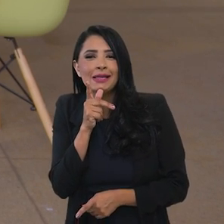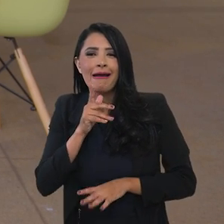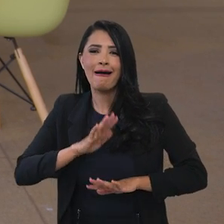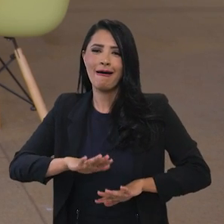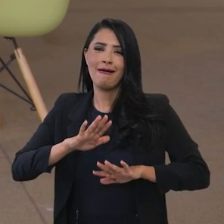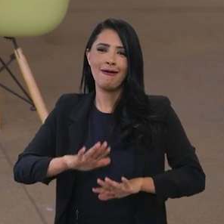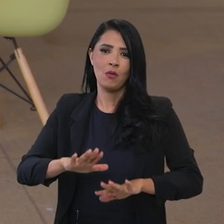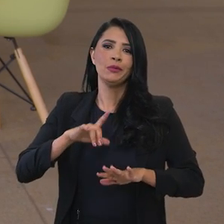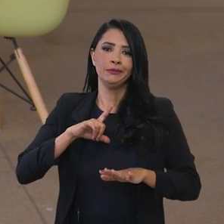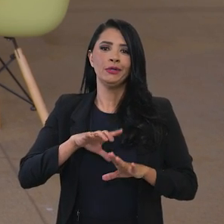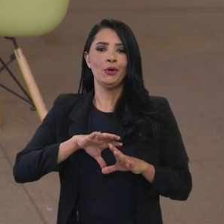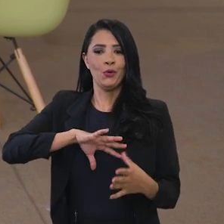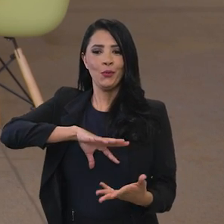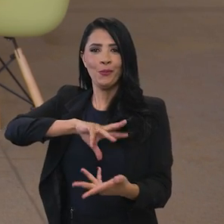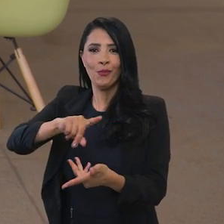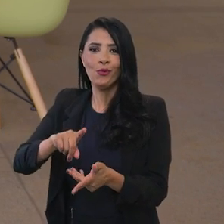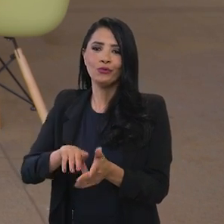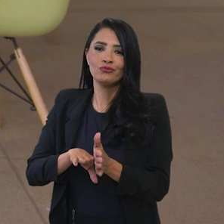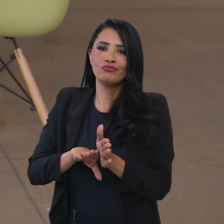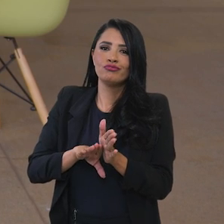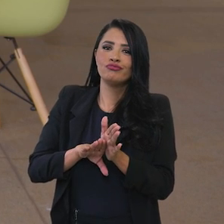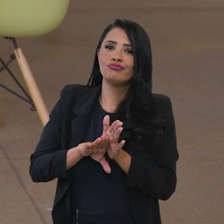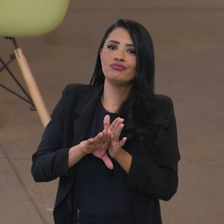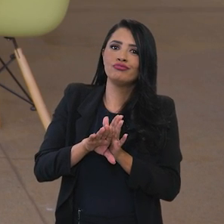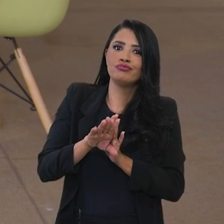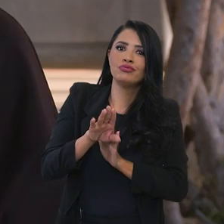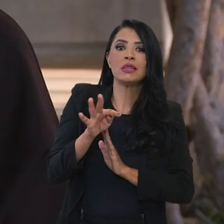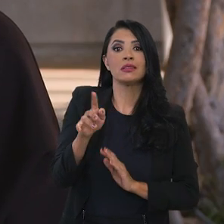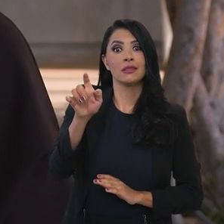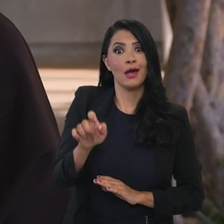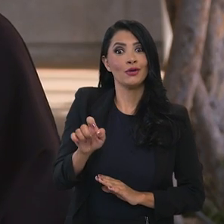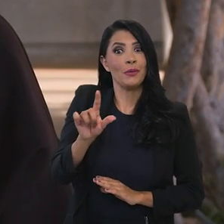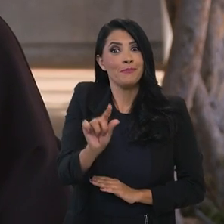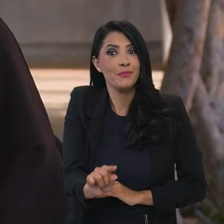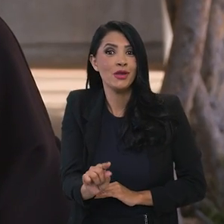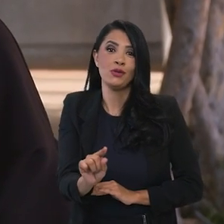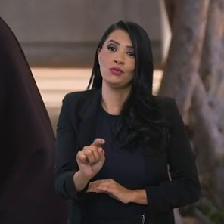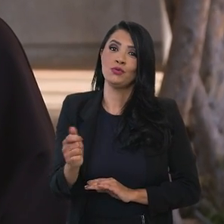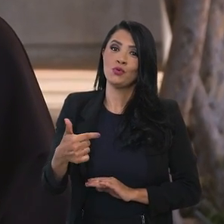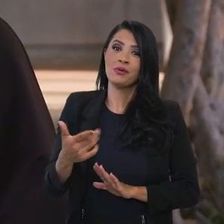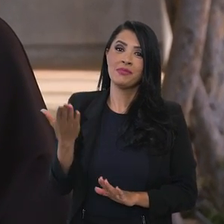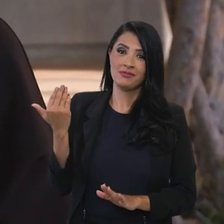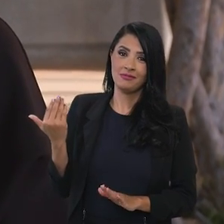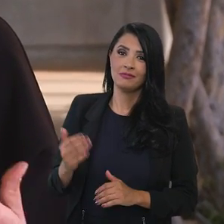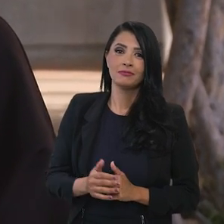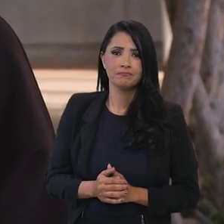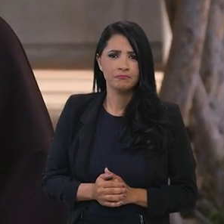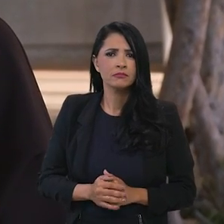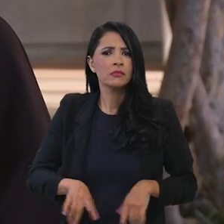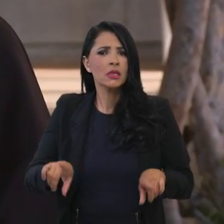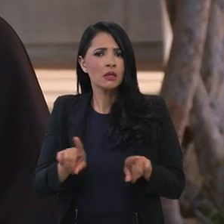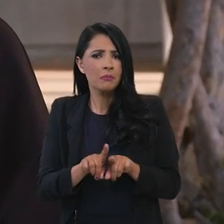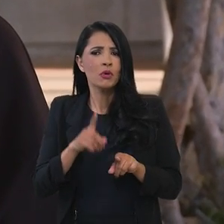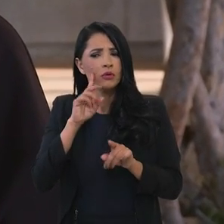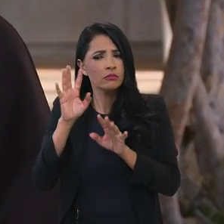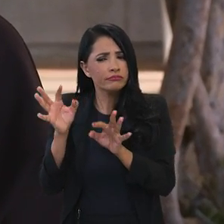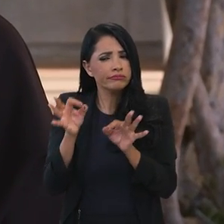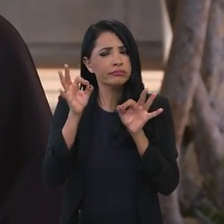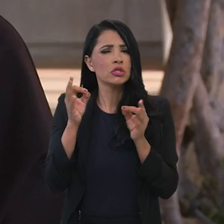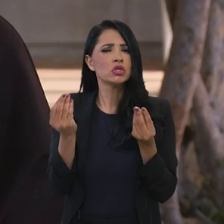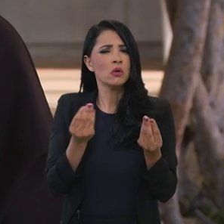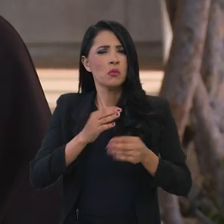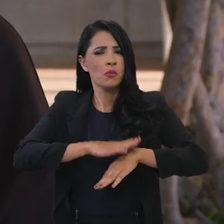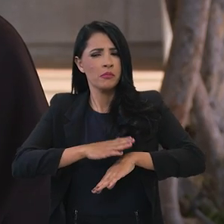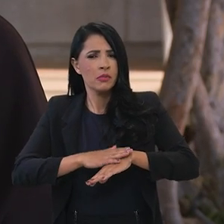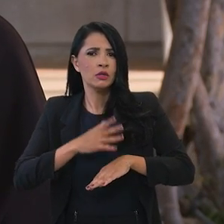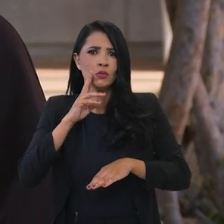a uma taxa menor do que crescia no ano passado. Além disso, o que me chama a atenção, quando eu volto pra essa mesma cadeira dez anos